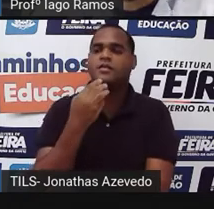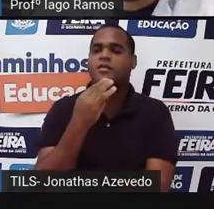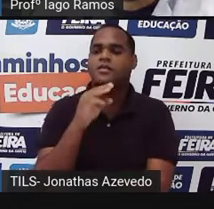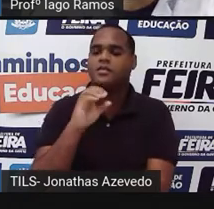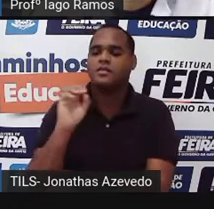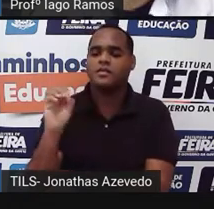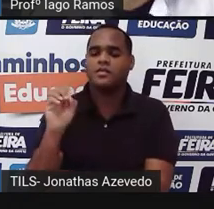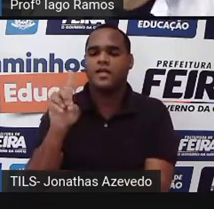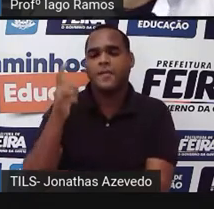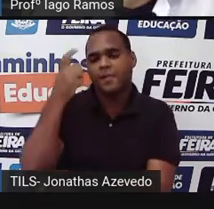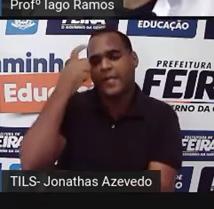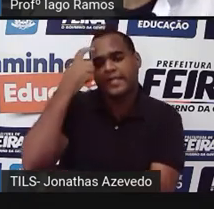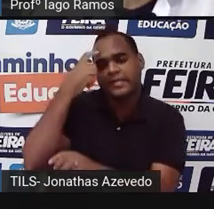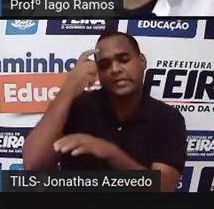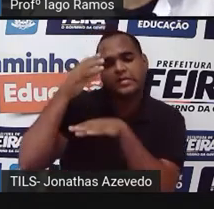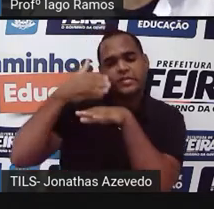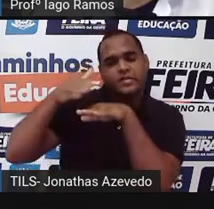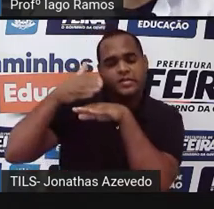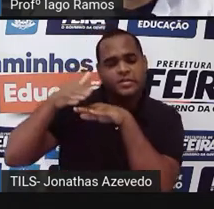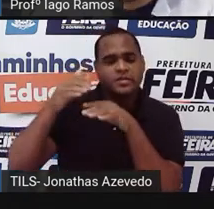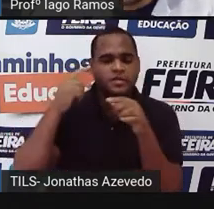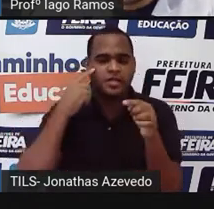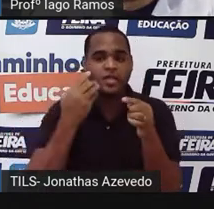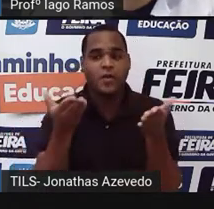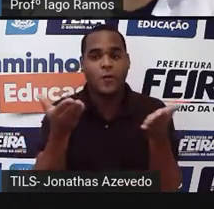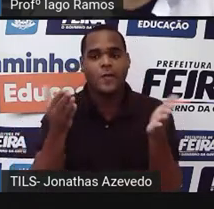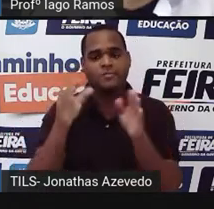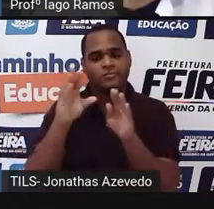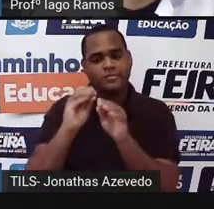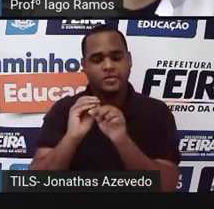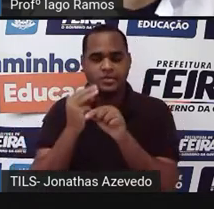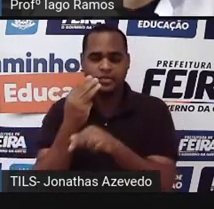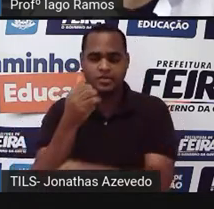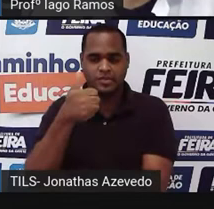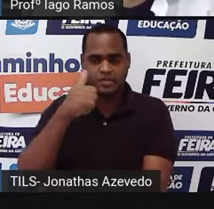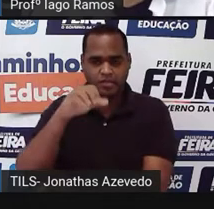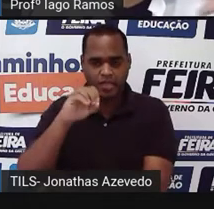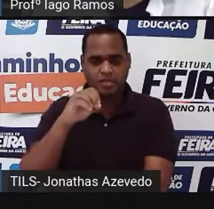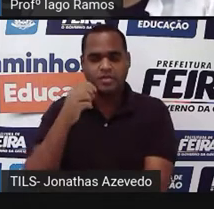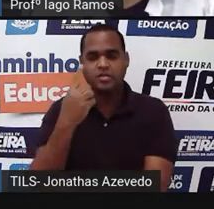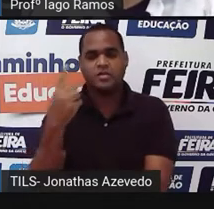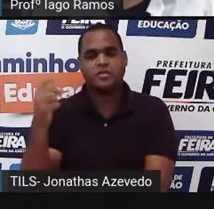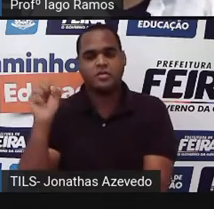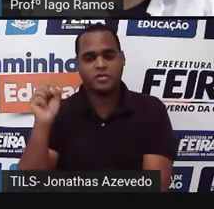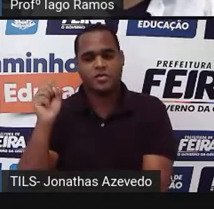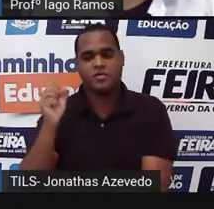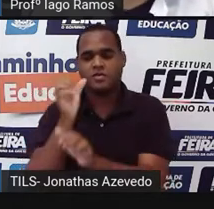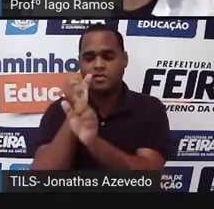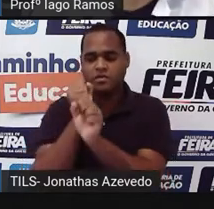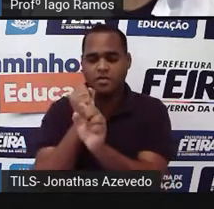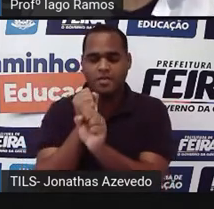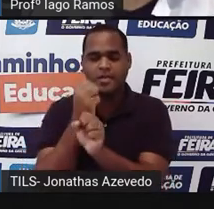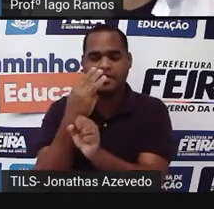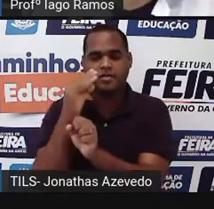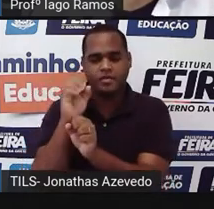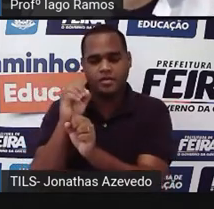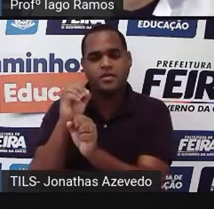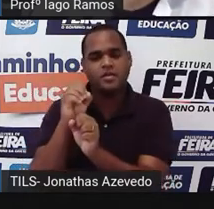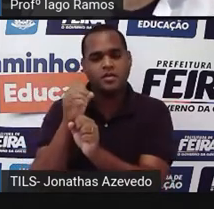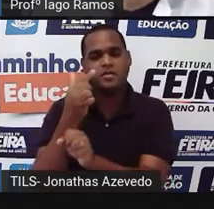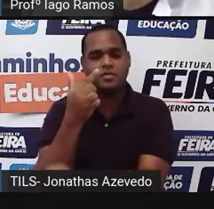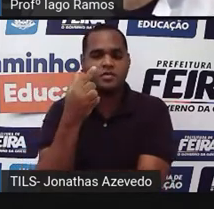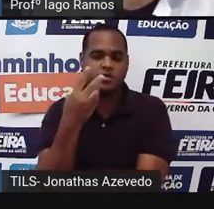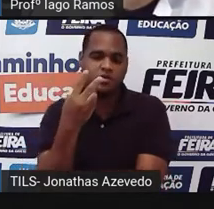mentalmente. Tá? Agora eu pego o 10 do 118 e somo com o 30 do 232.